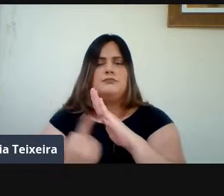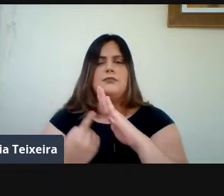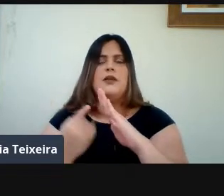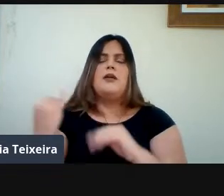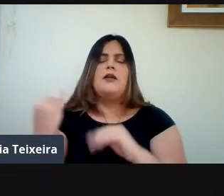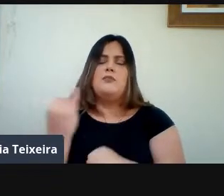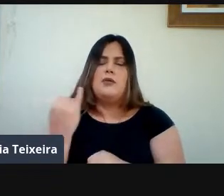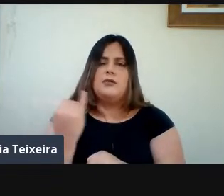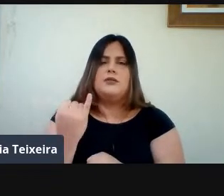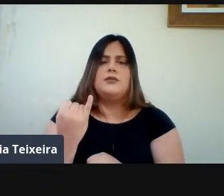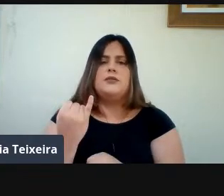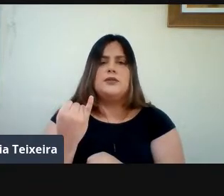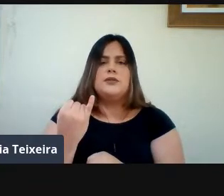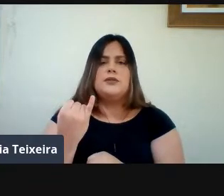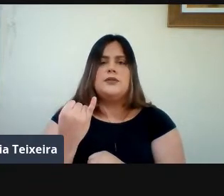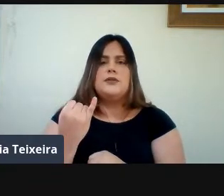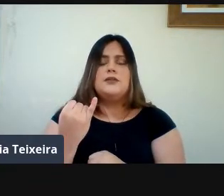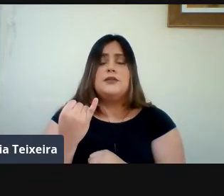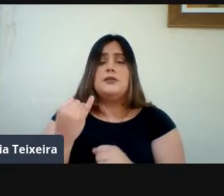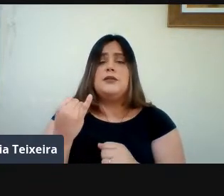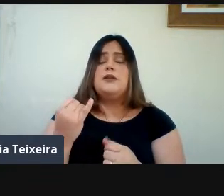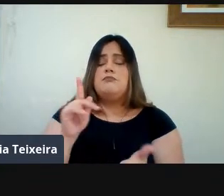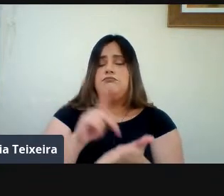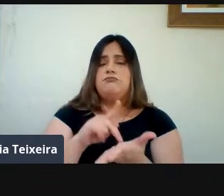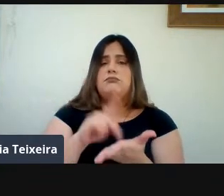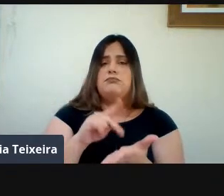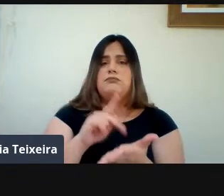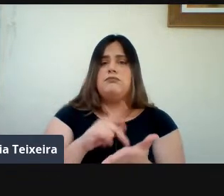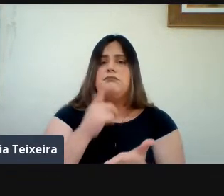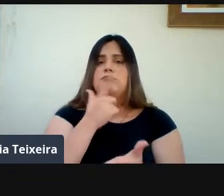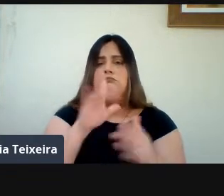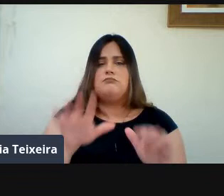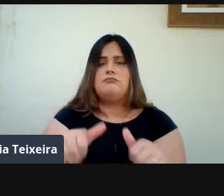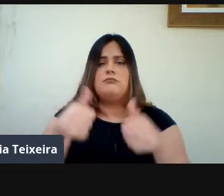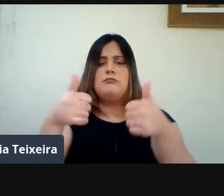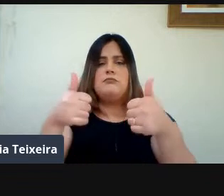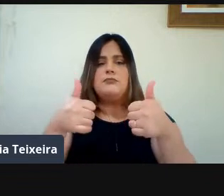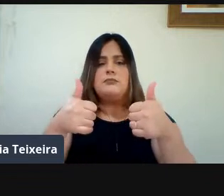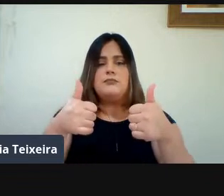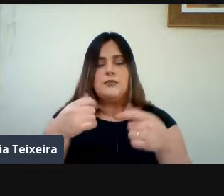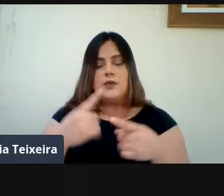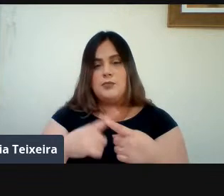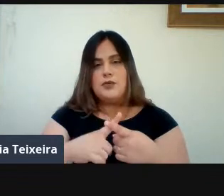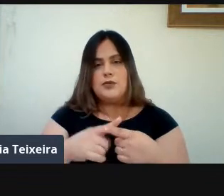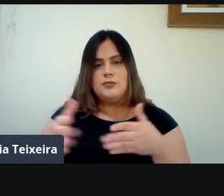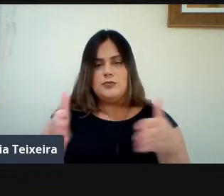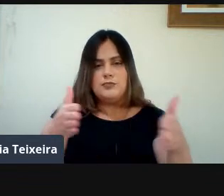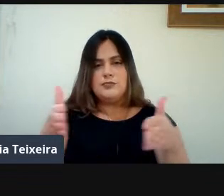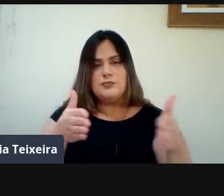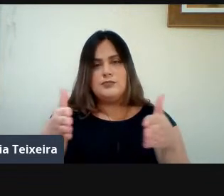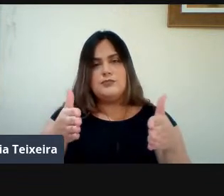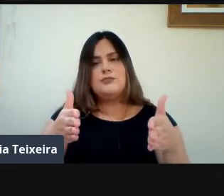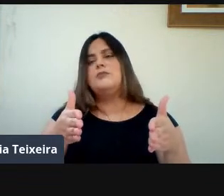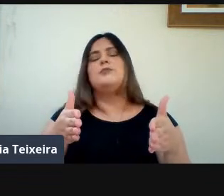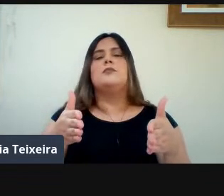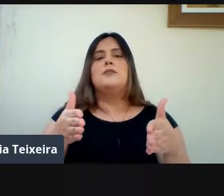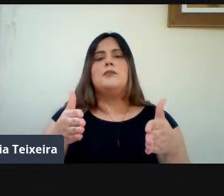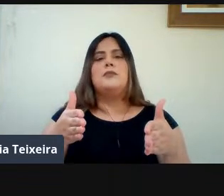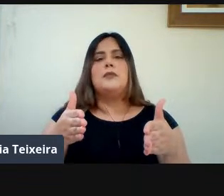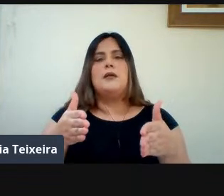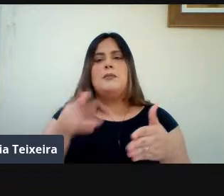efeito Uma vez Que durante Toda a pandemia Nós não tivermos Nenhuma perca De servidores De licente